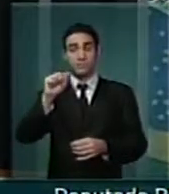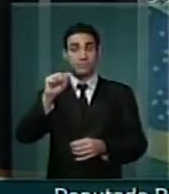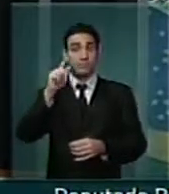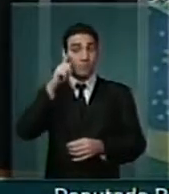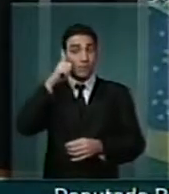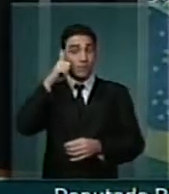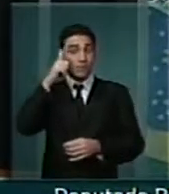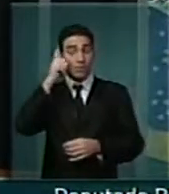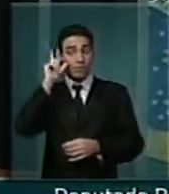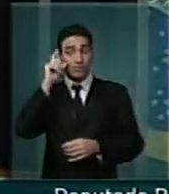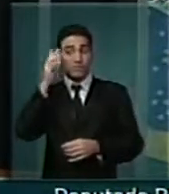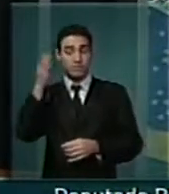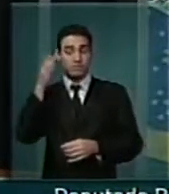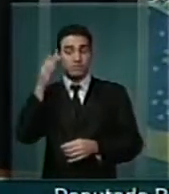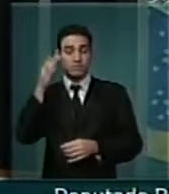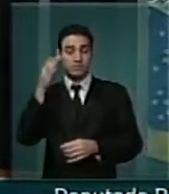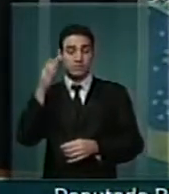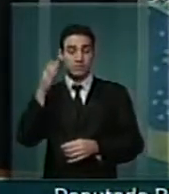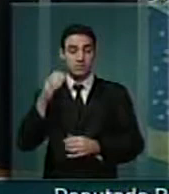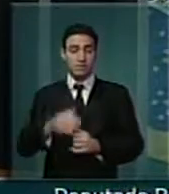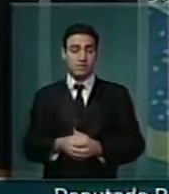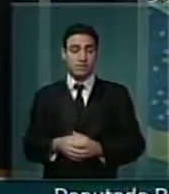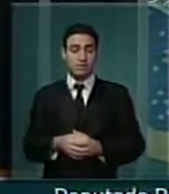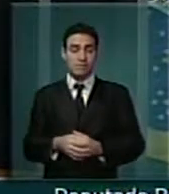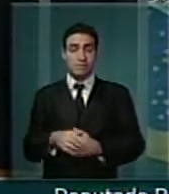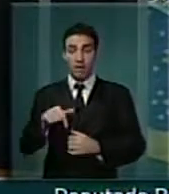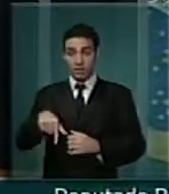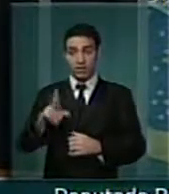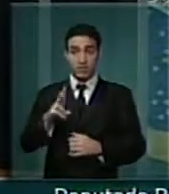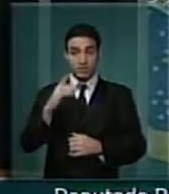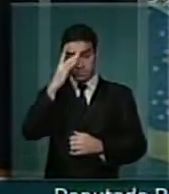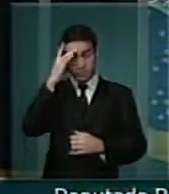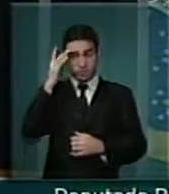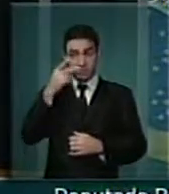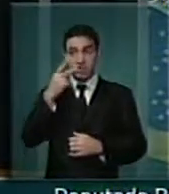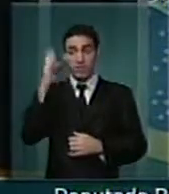foi tão injustamente agredida desta tribuna,